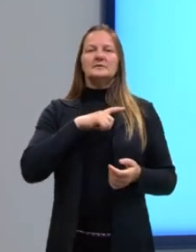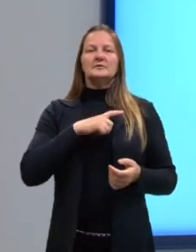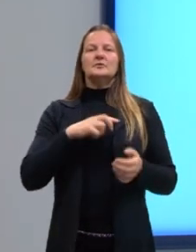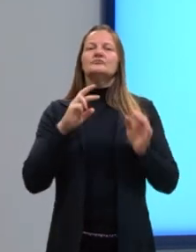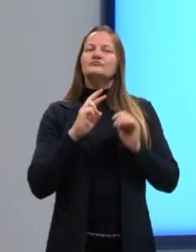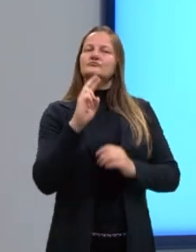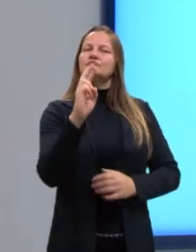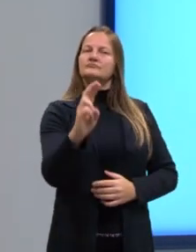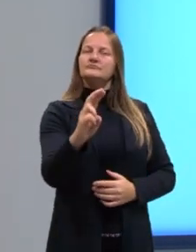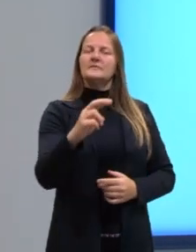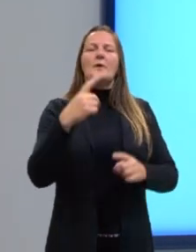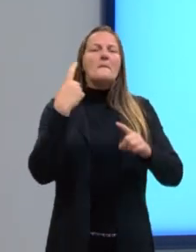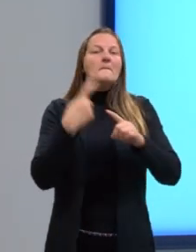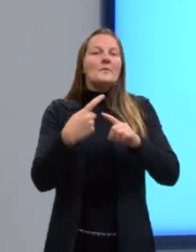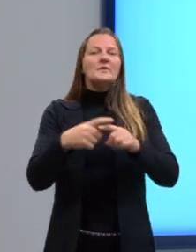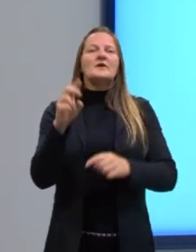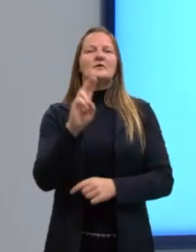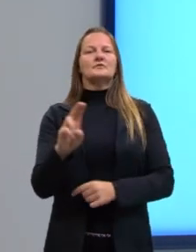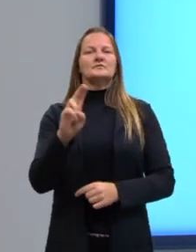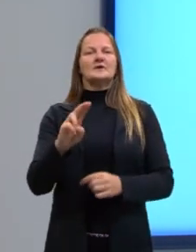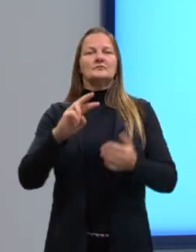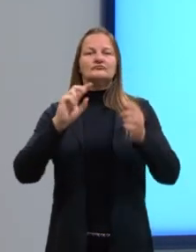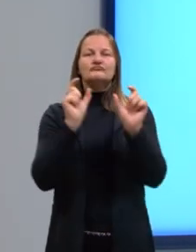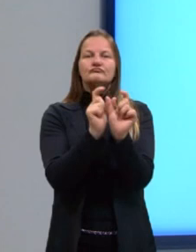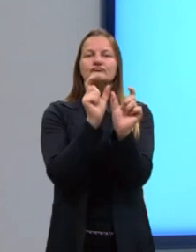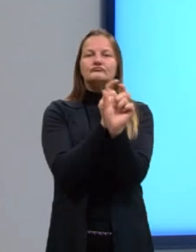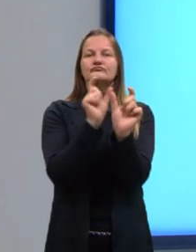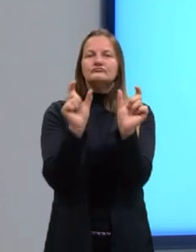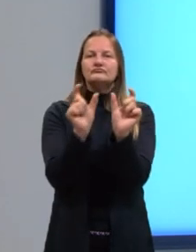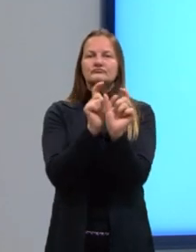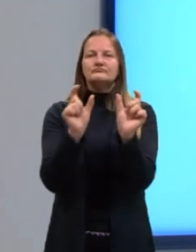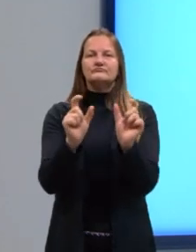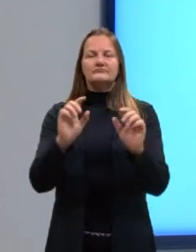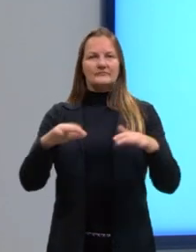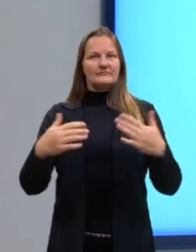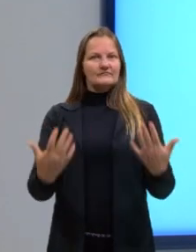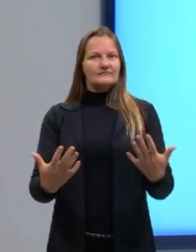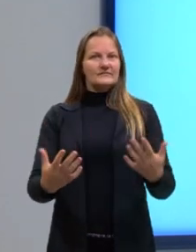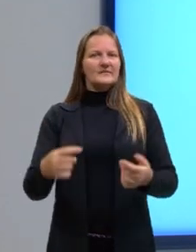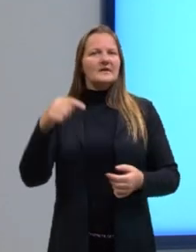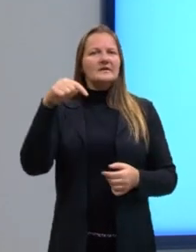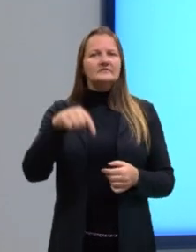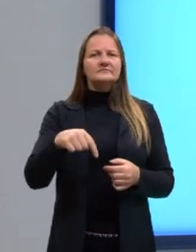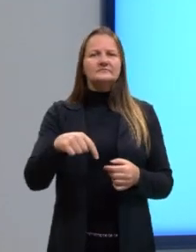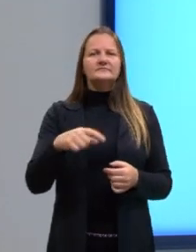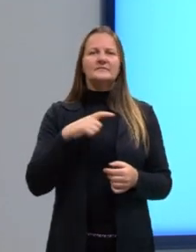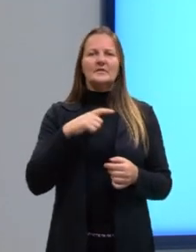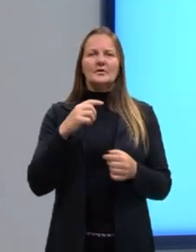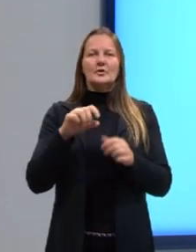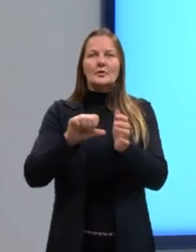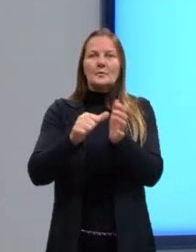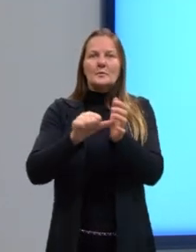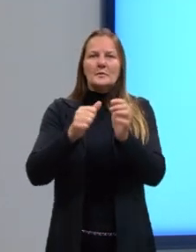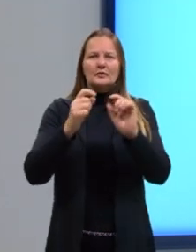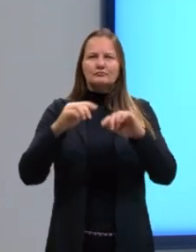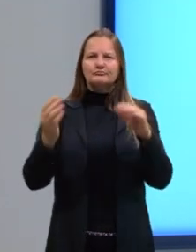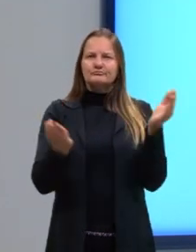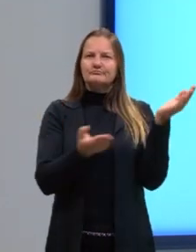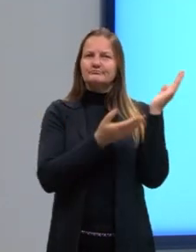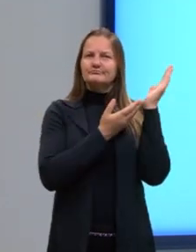resposta de por que usar sinônimos. Ora, aqui no nosso primeiro slide,